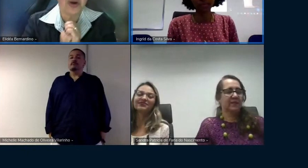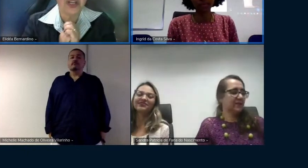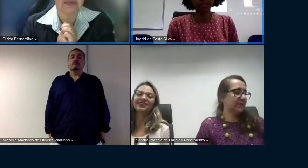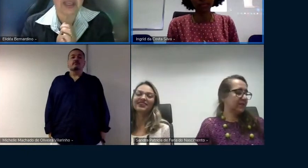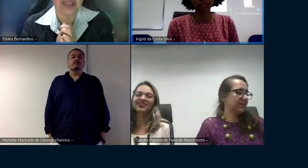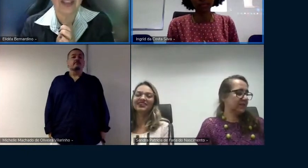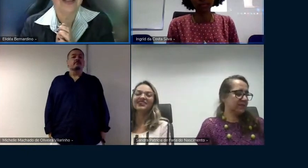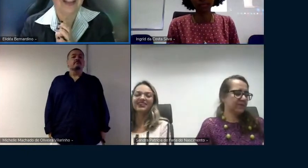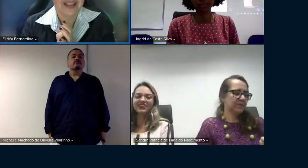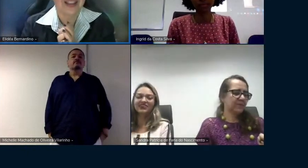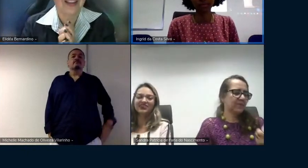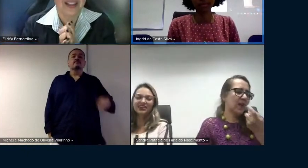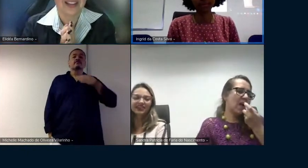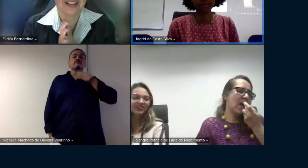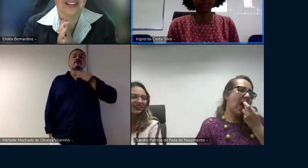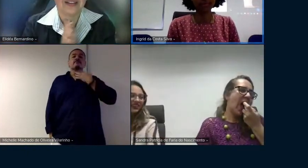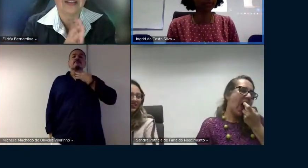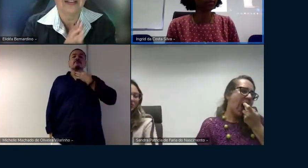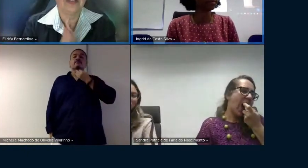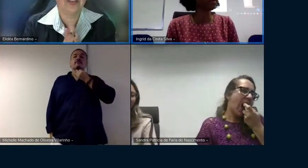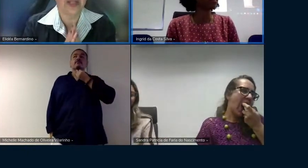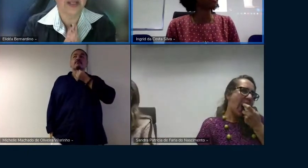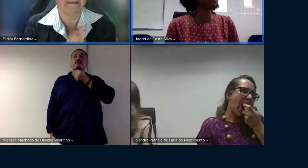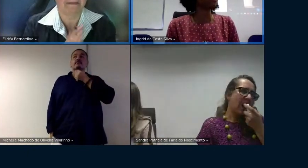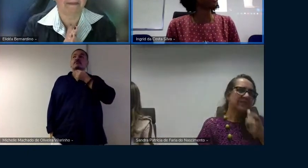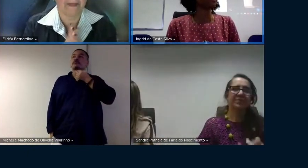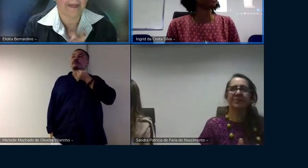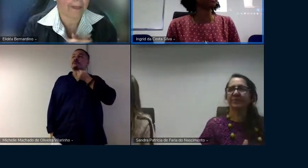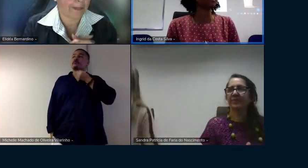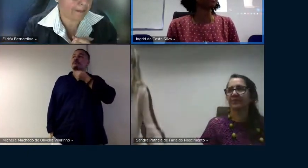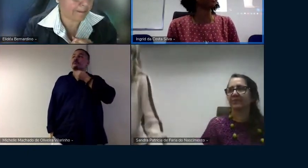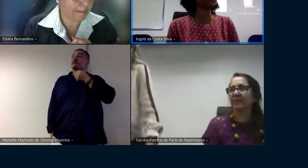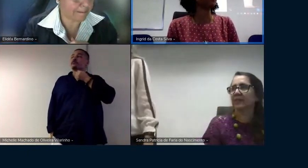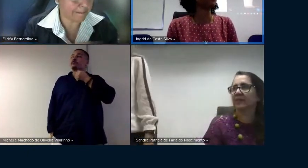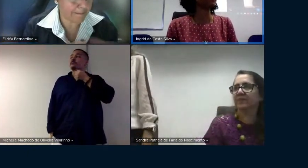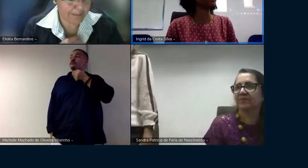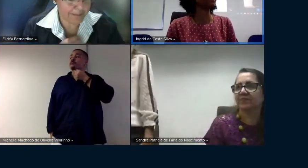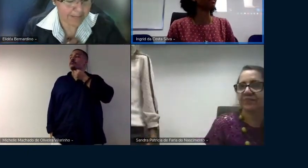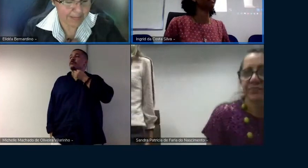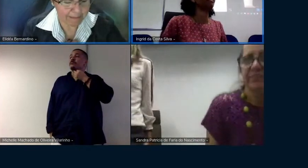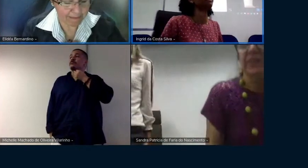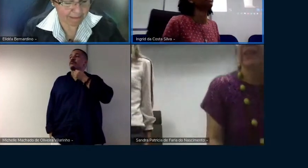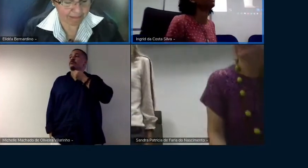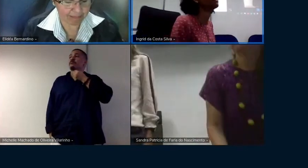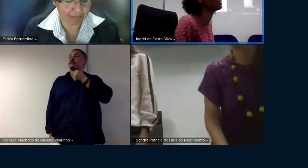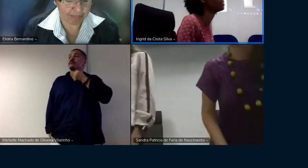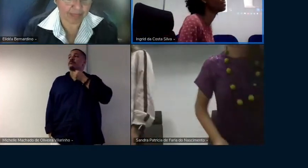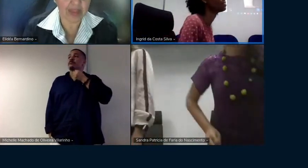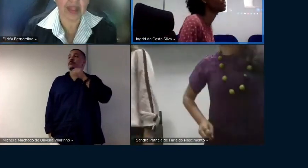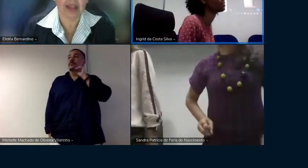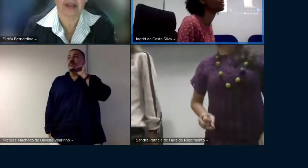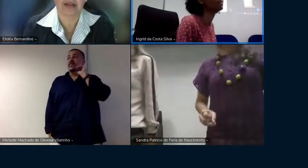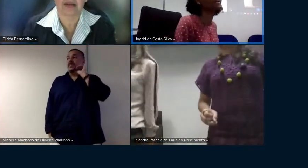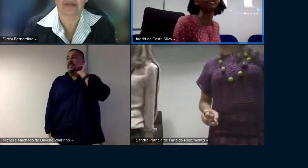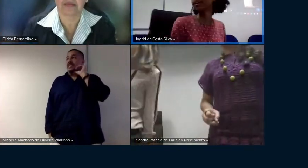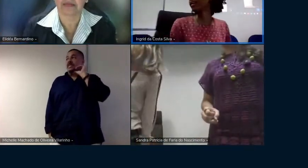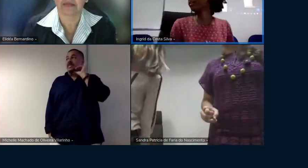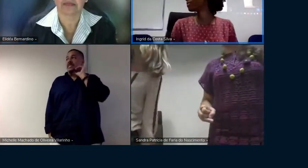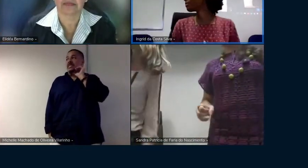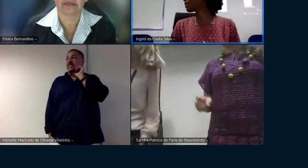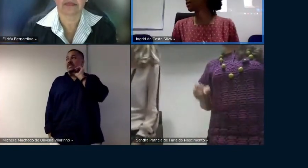última hora também ok então vamos lá logo o pé né esse irmão tá daí né